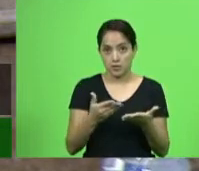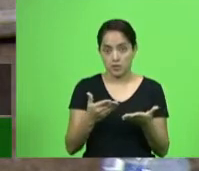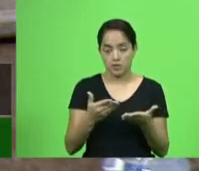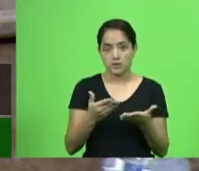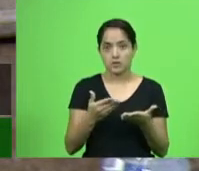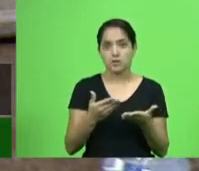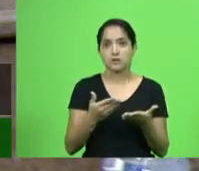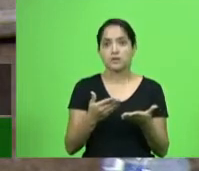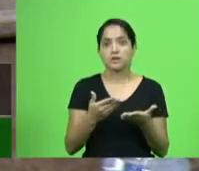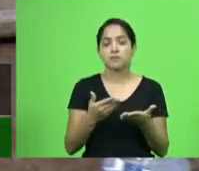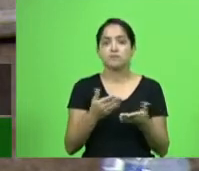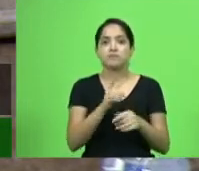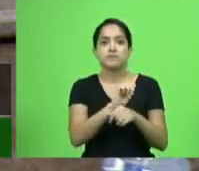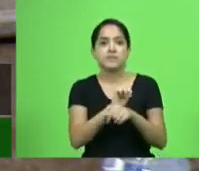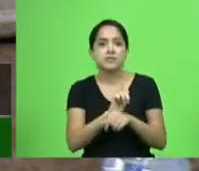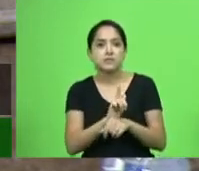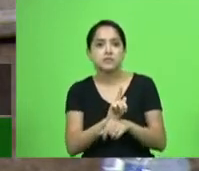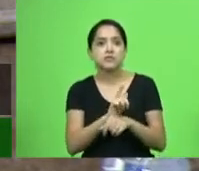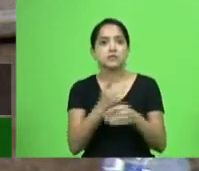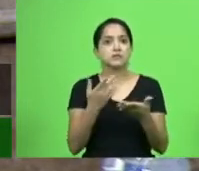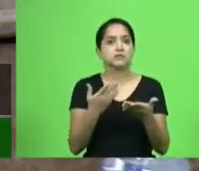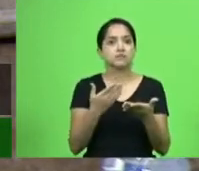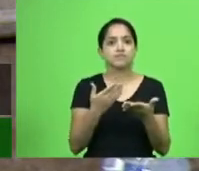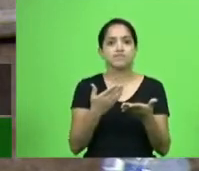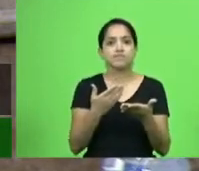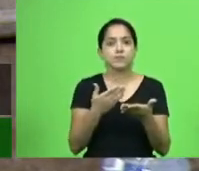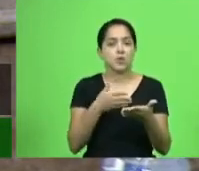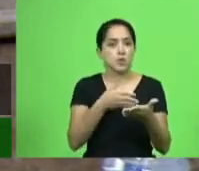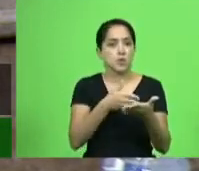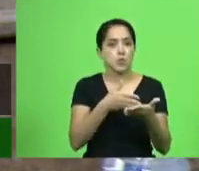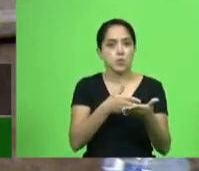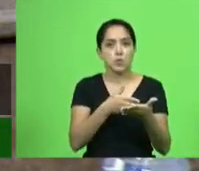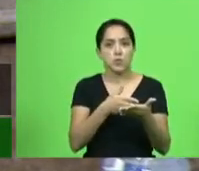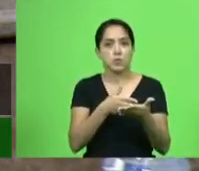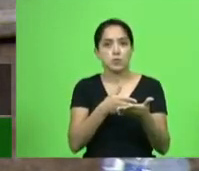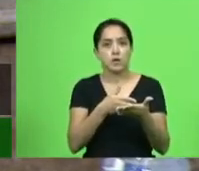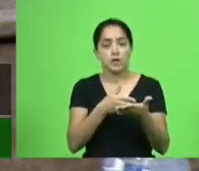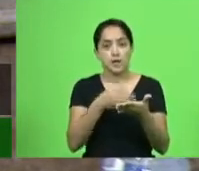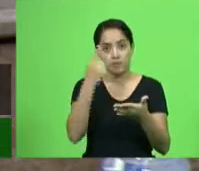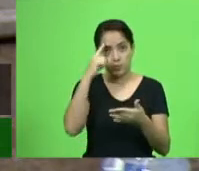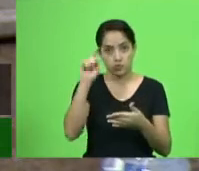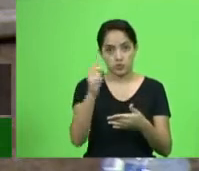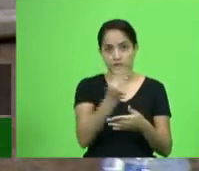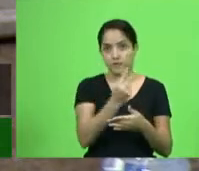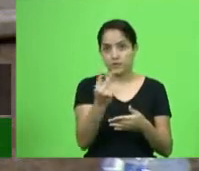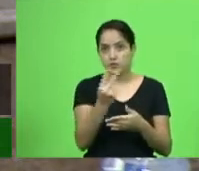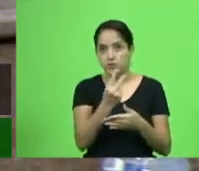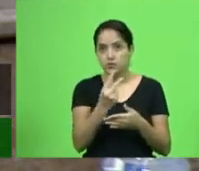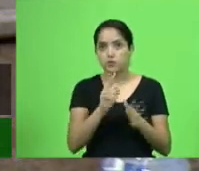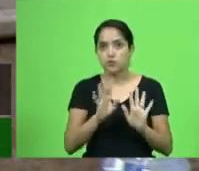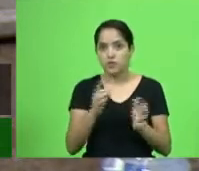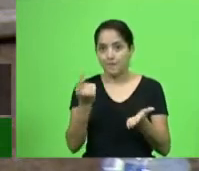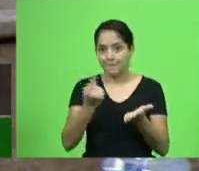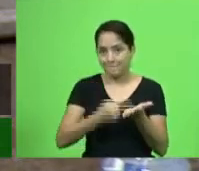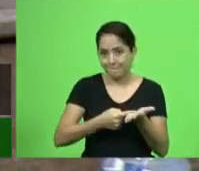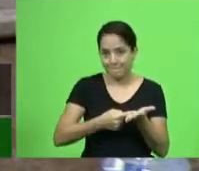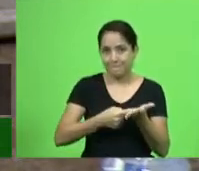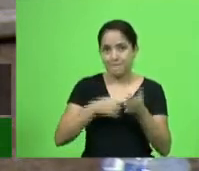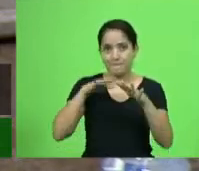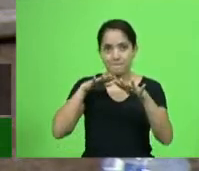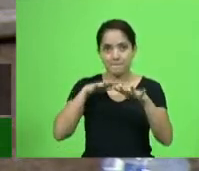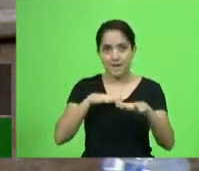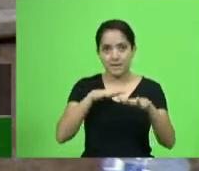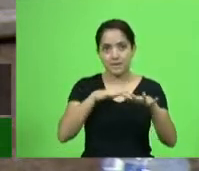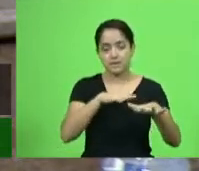essas ingerências não terminaram e não pararam. Agora, para o dia 22, está planejada uma paralisação da ISAMUS,